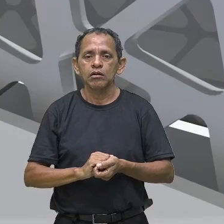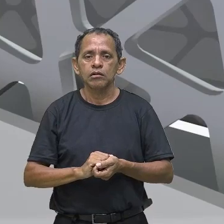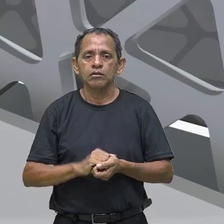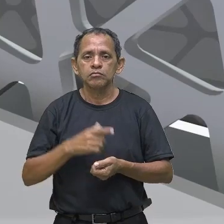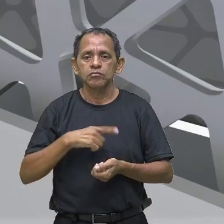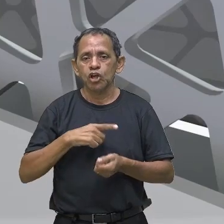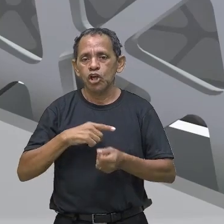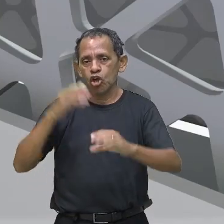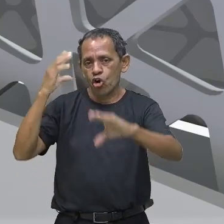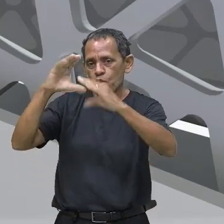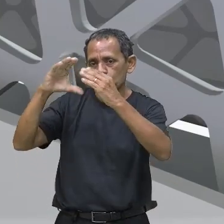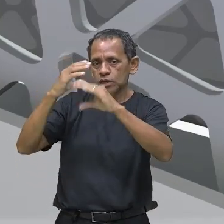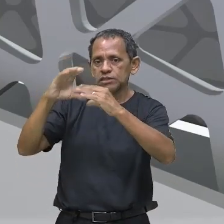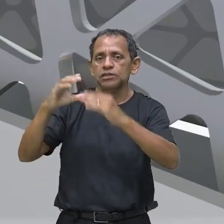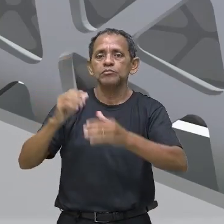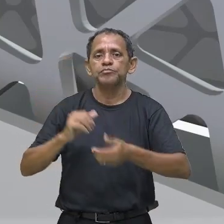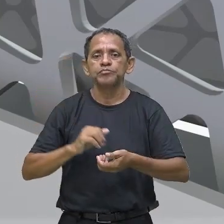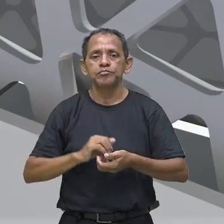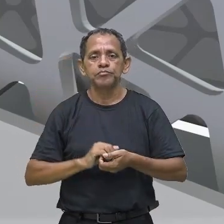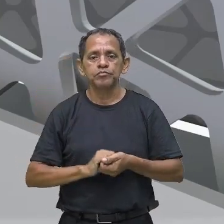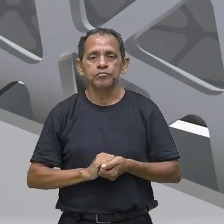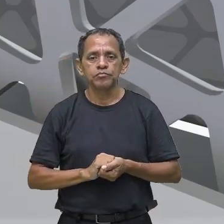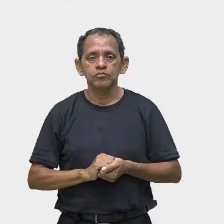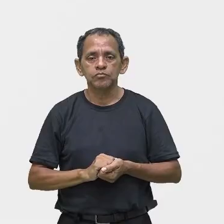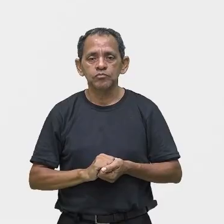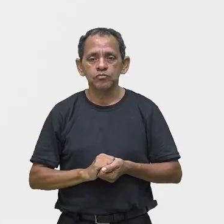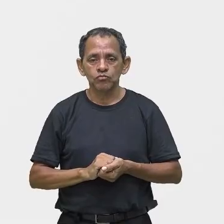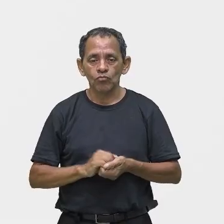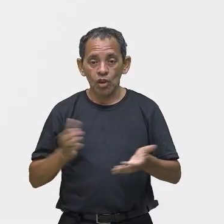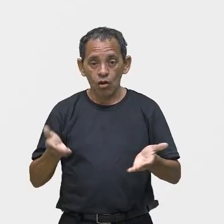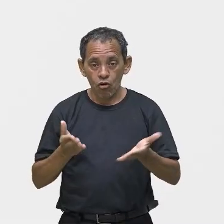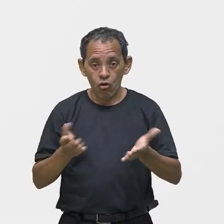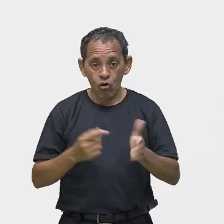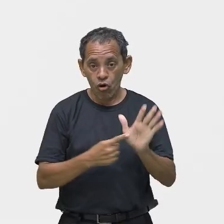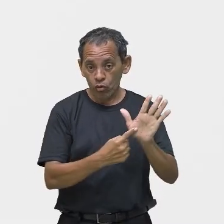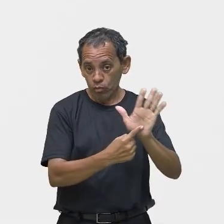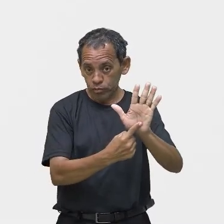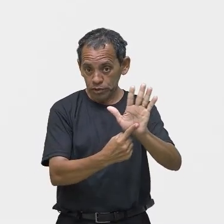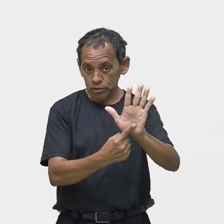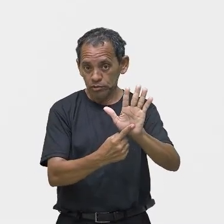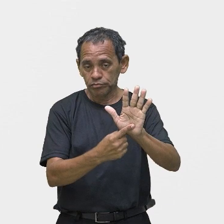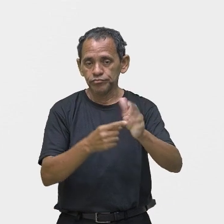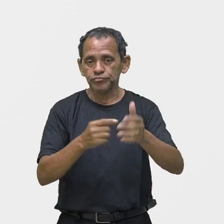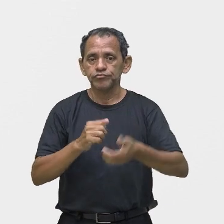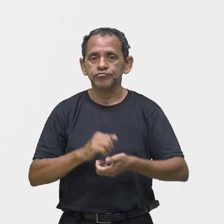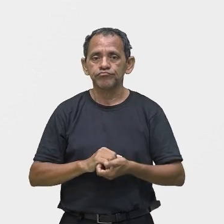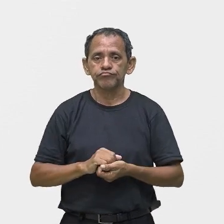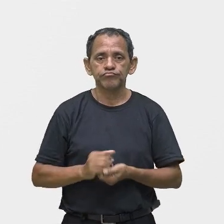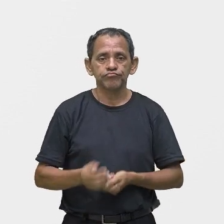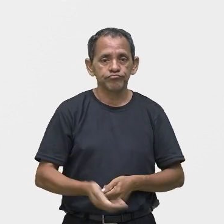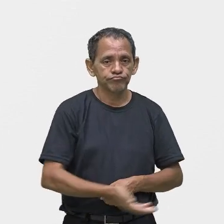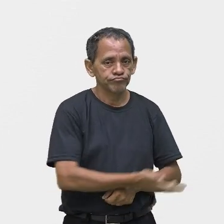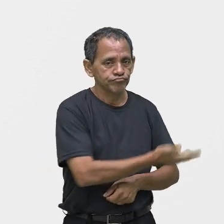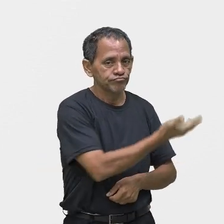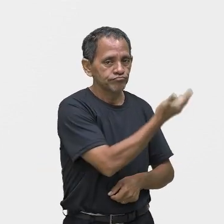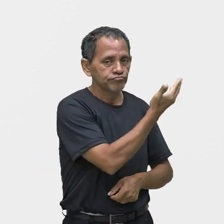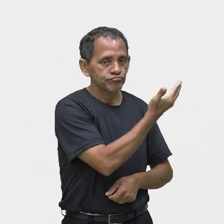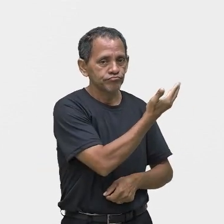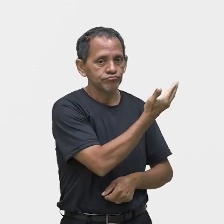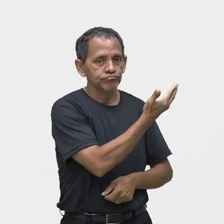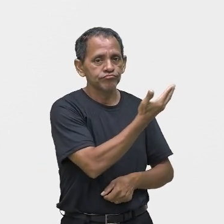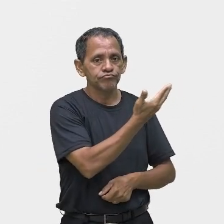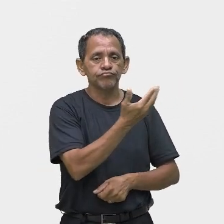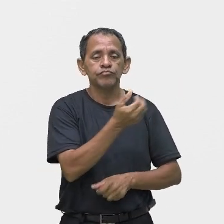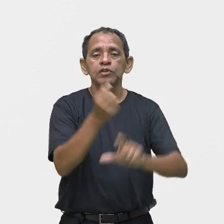vai apresentar aqui para vocês, pode passar. Então, o infográfico. Nós temos